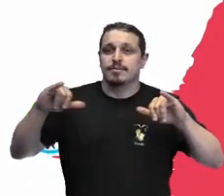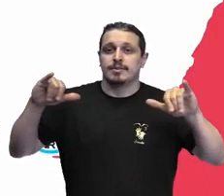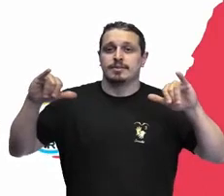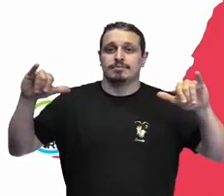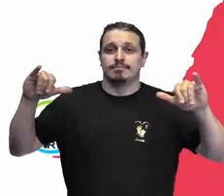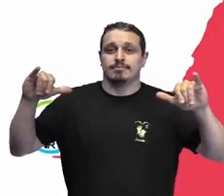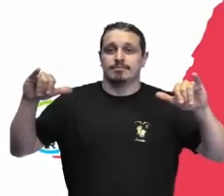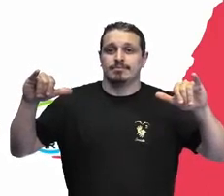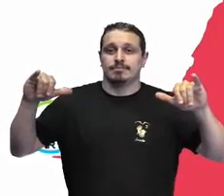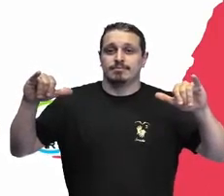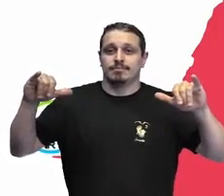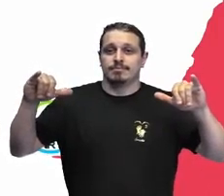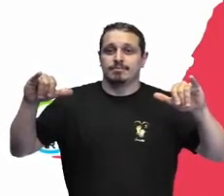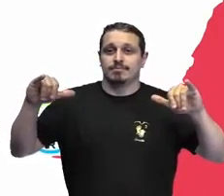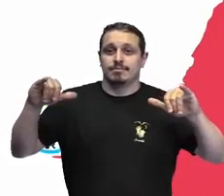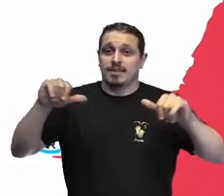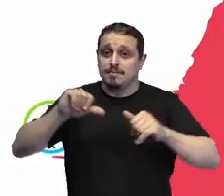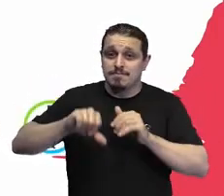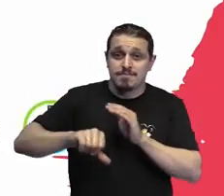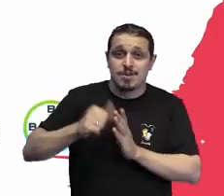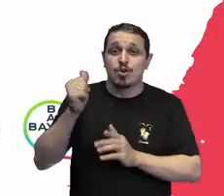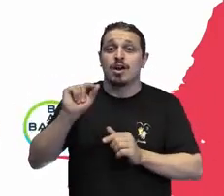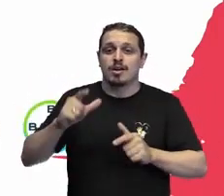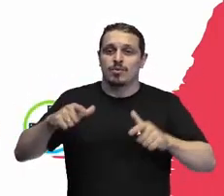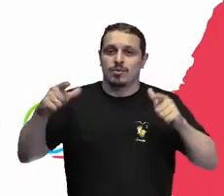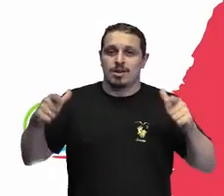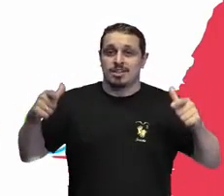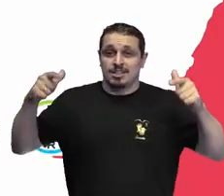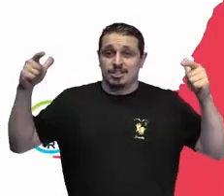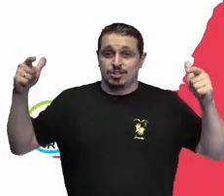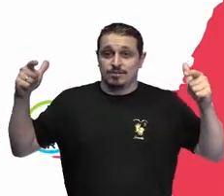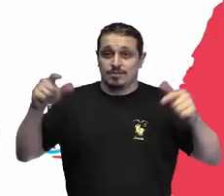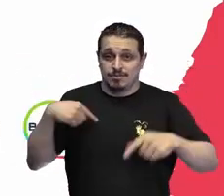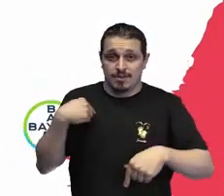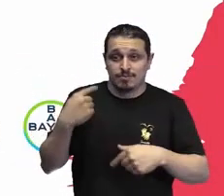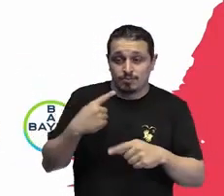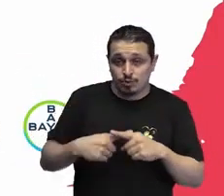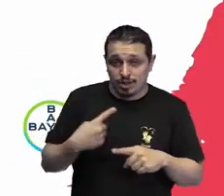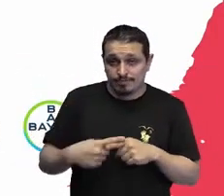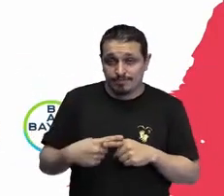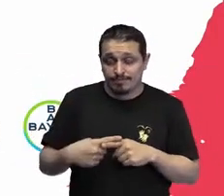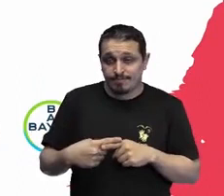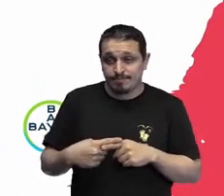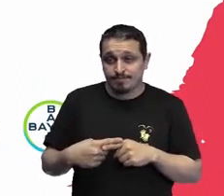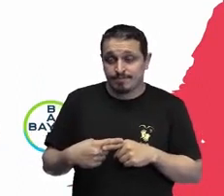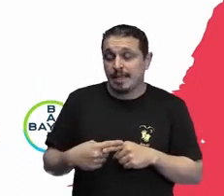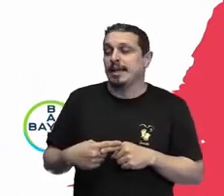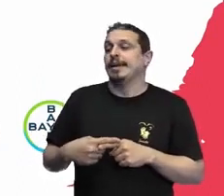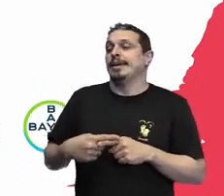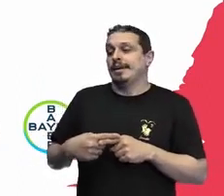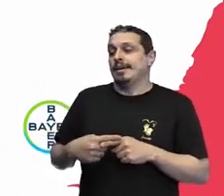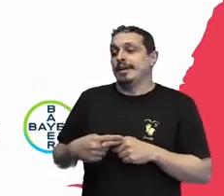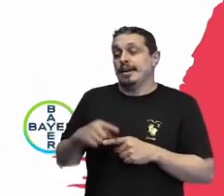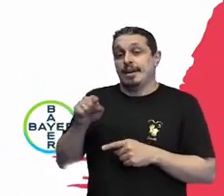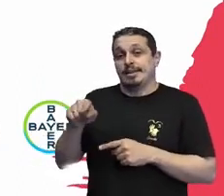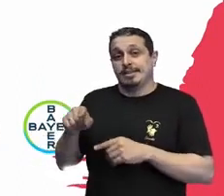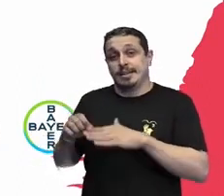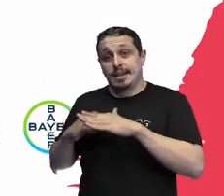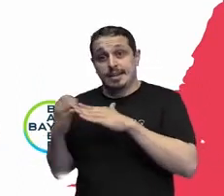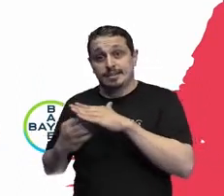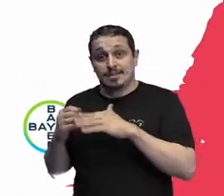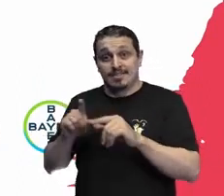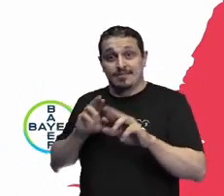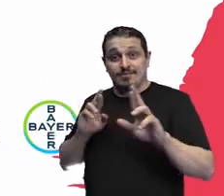melhor e maior dentro da organização, até porque, quando a gente tem uma equipe diversa, isso aumenta a minha